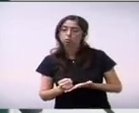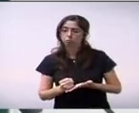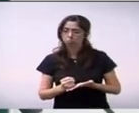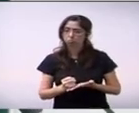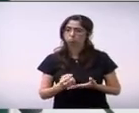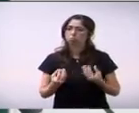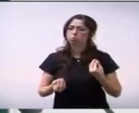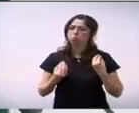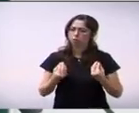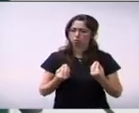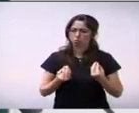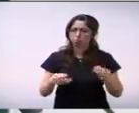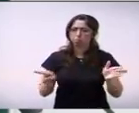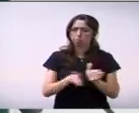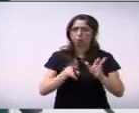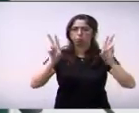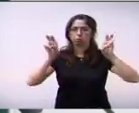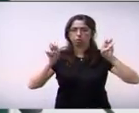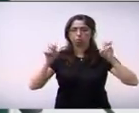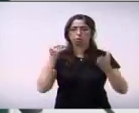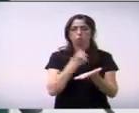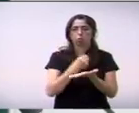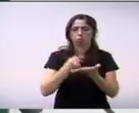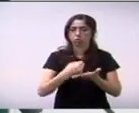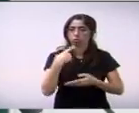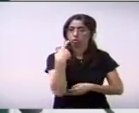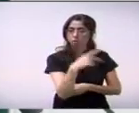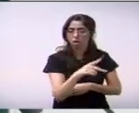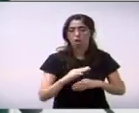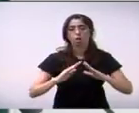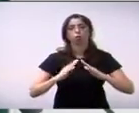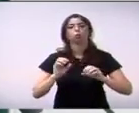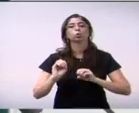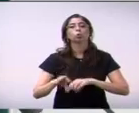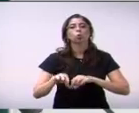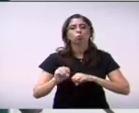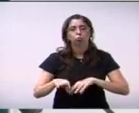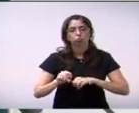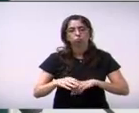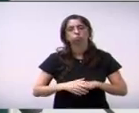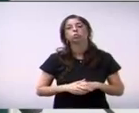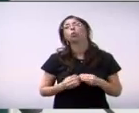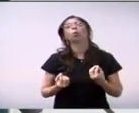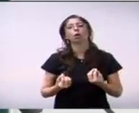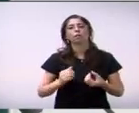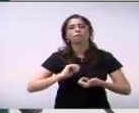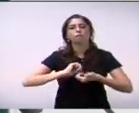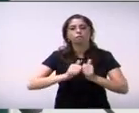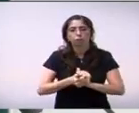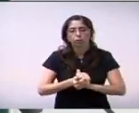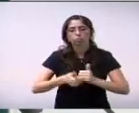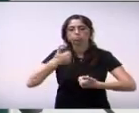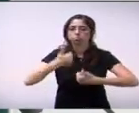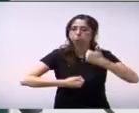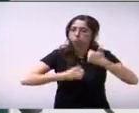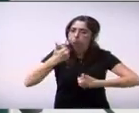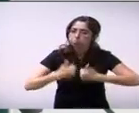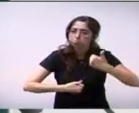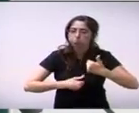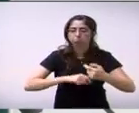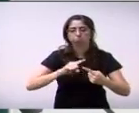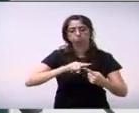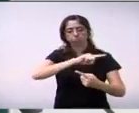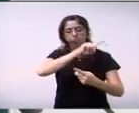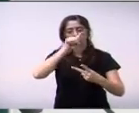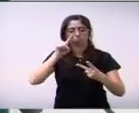arbitragem para a nossa municipalidade com um aditamento de contrato de 262 mil esse é primeiro ponto